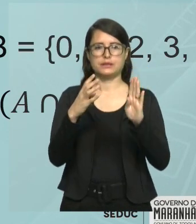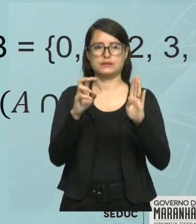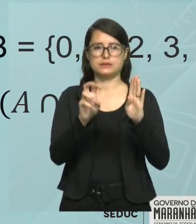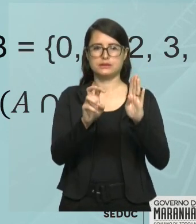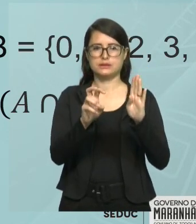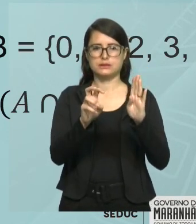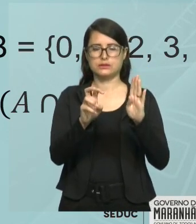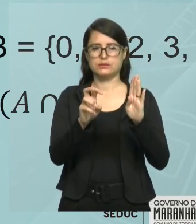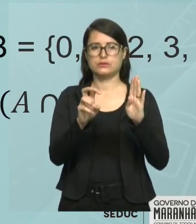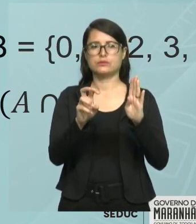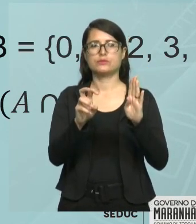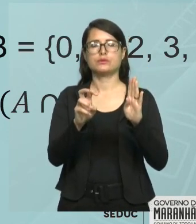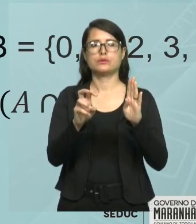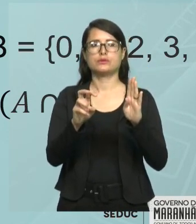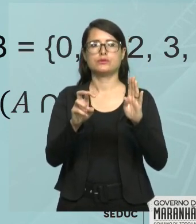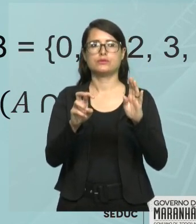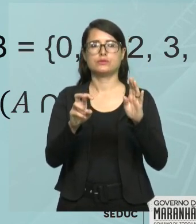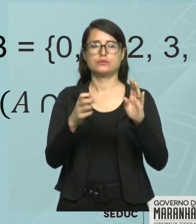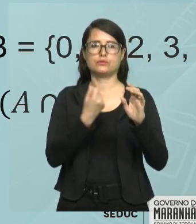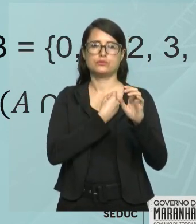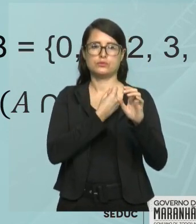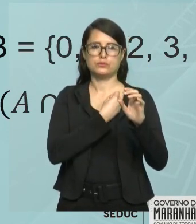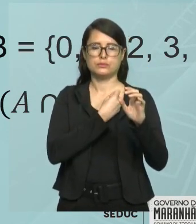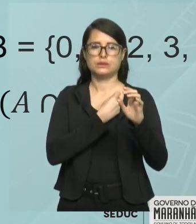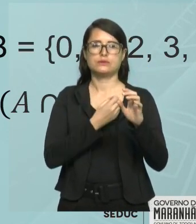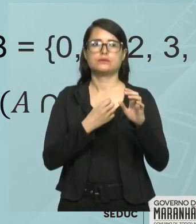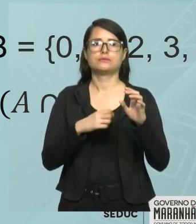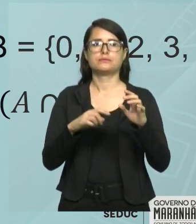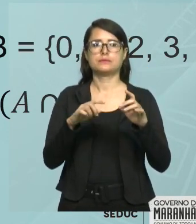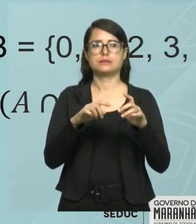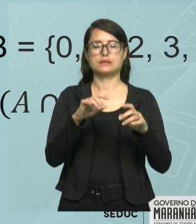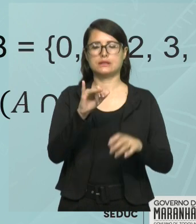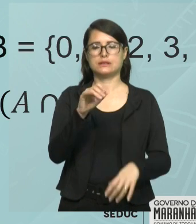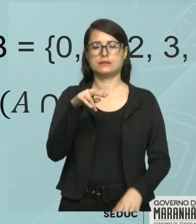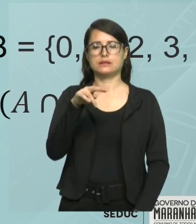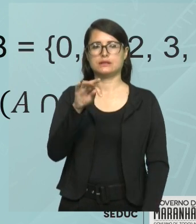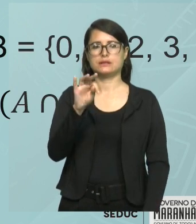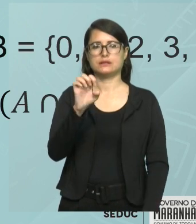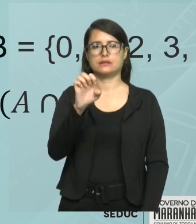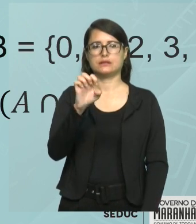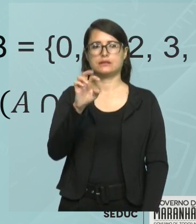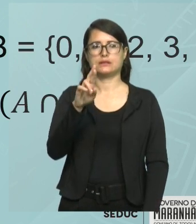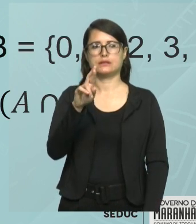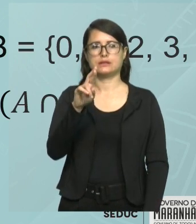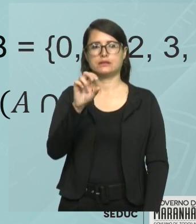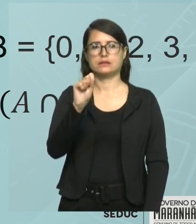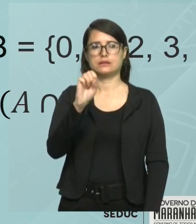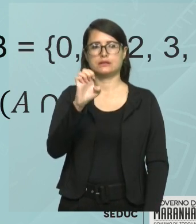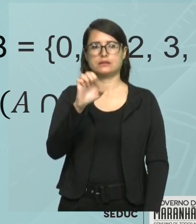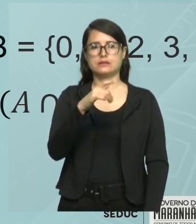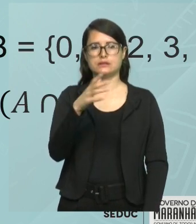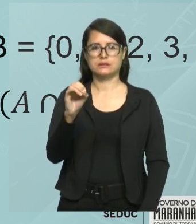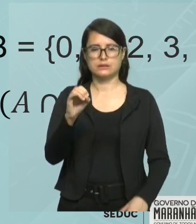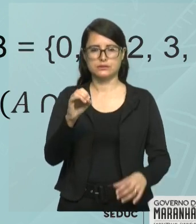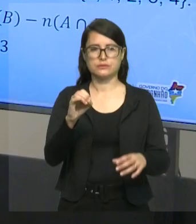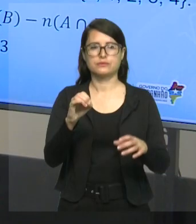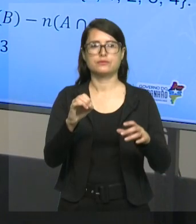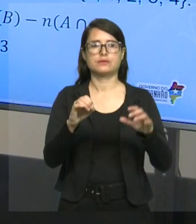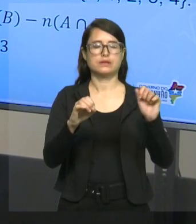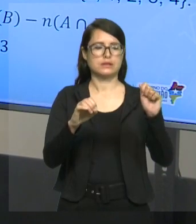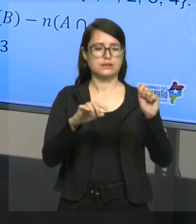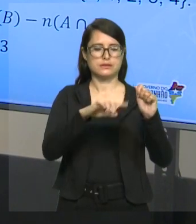interseção, que são três. E aí você pode estar se perguntando, Thiago, eu ainda não entendi por que que eu tenho que subtrair